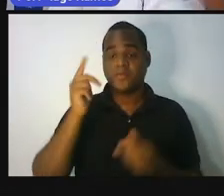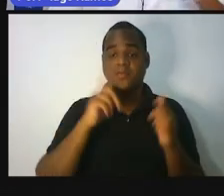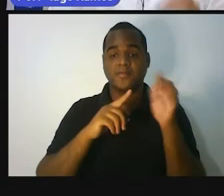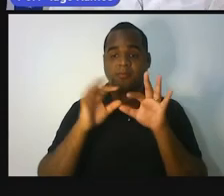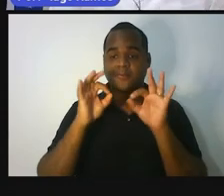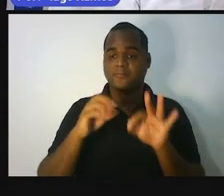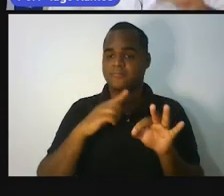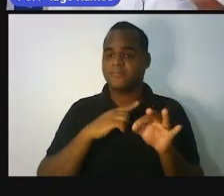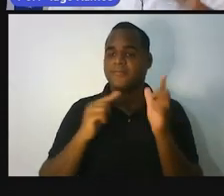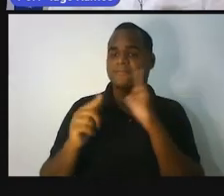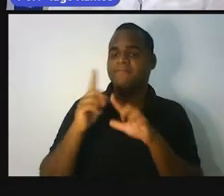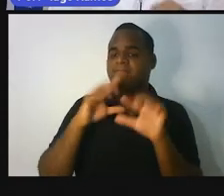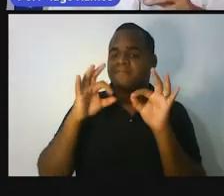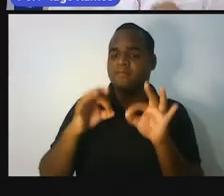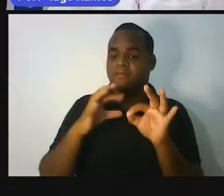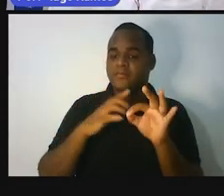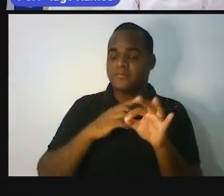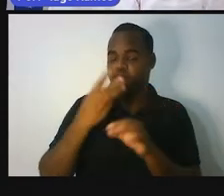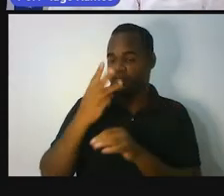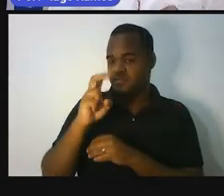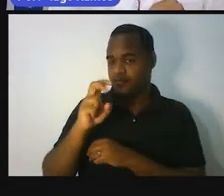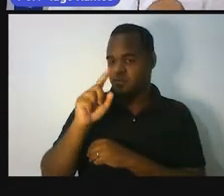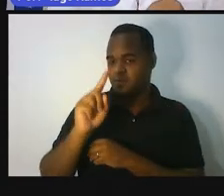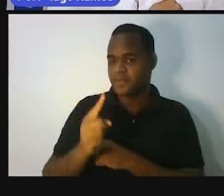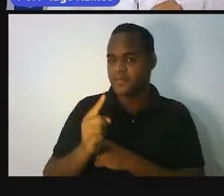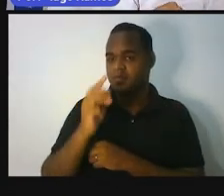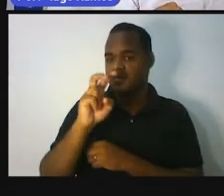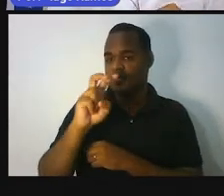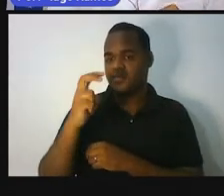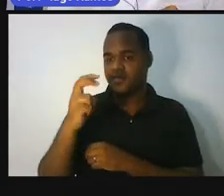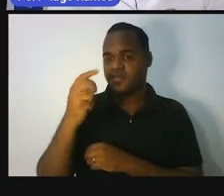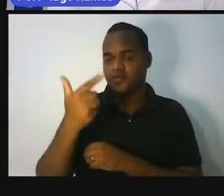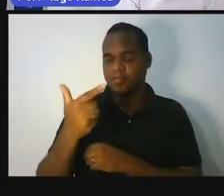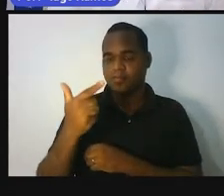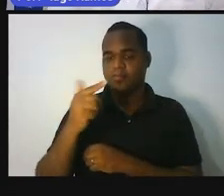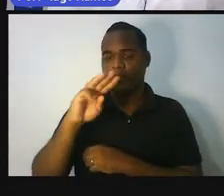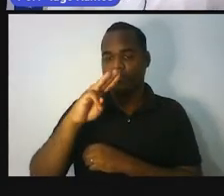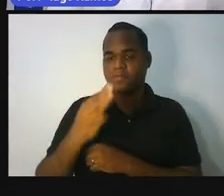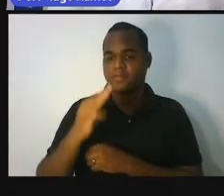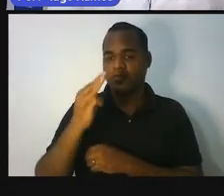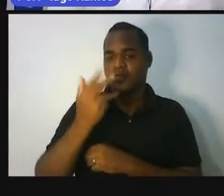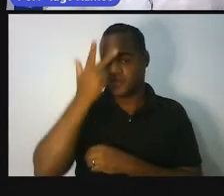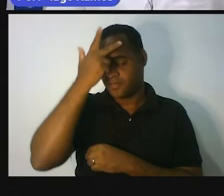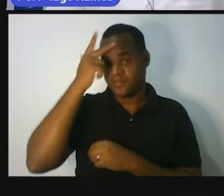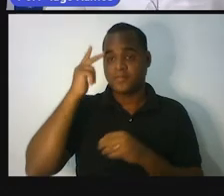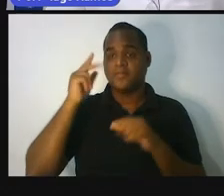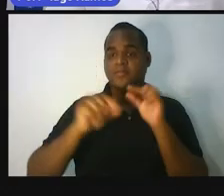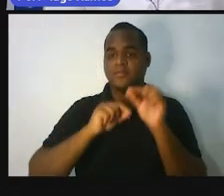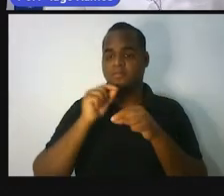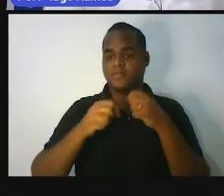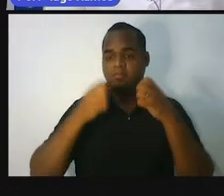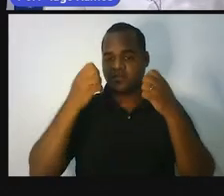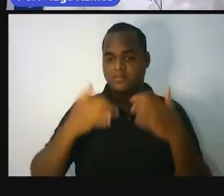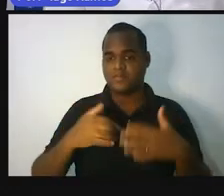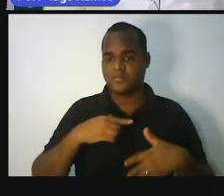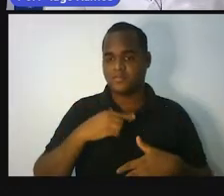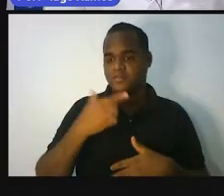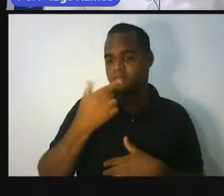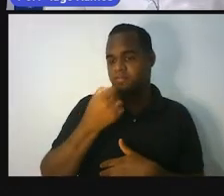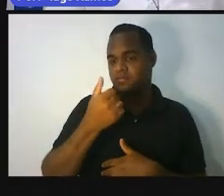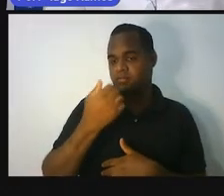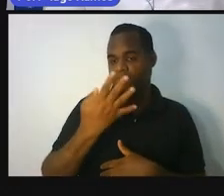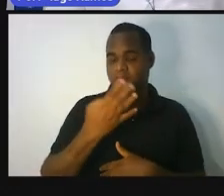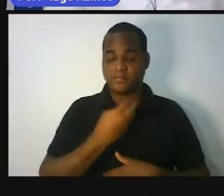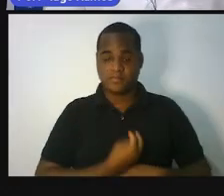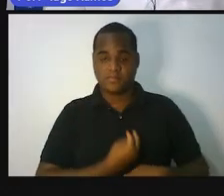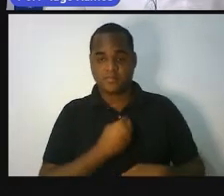,552 milhões de pessoas que em 2014 habitavam